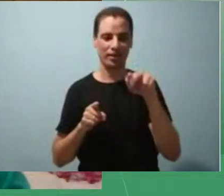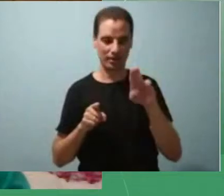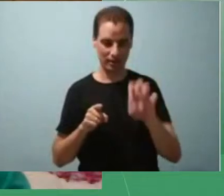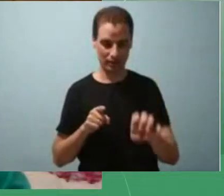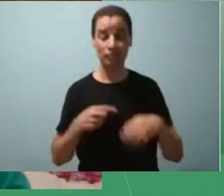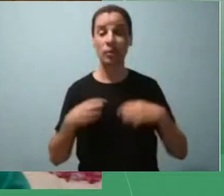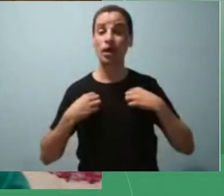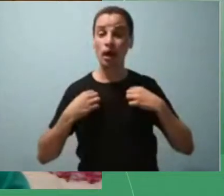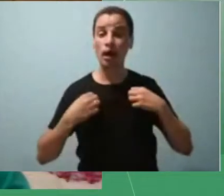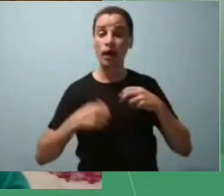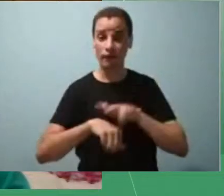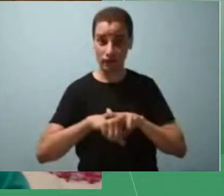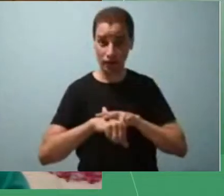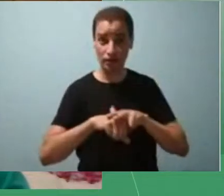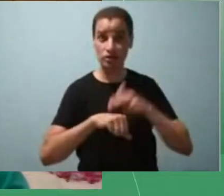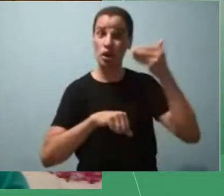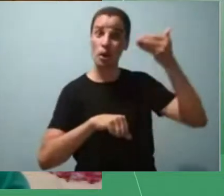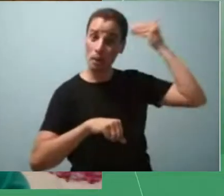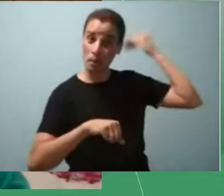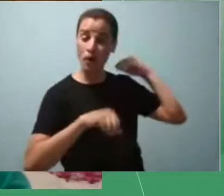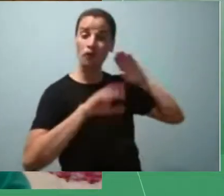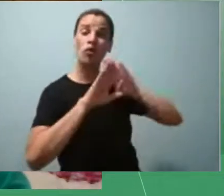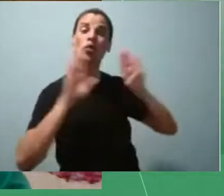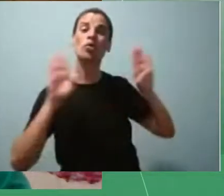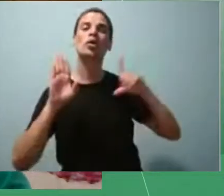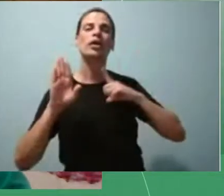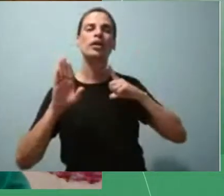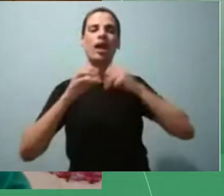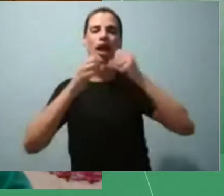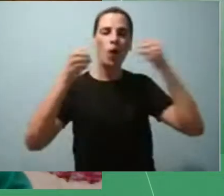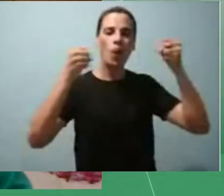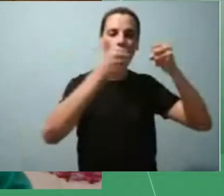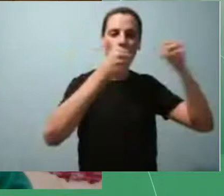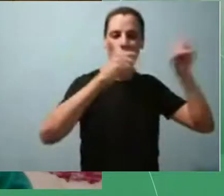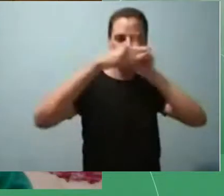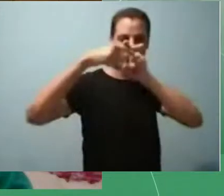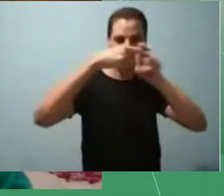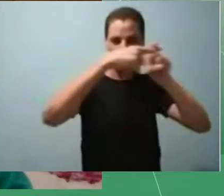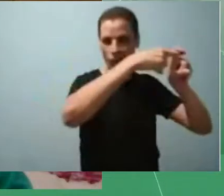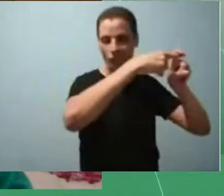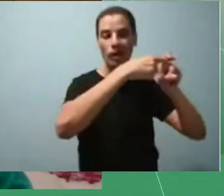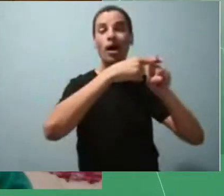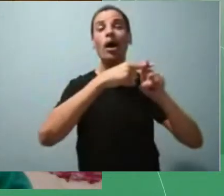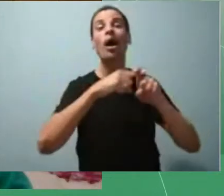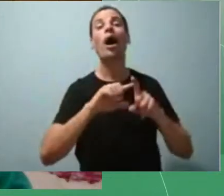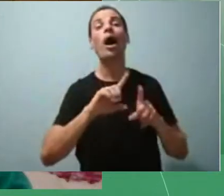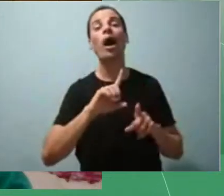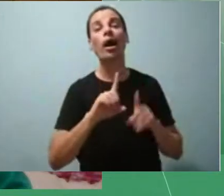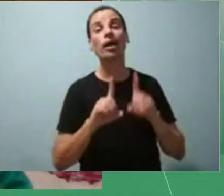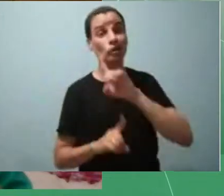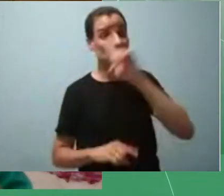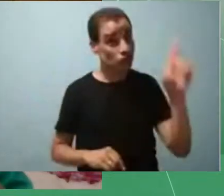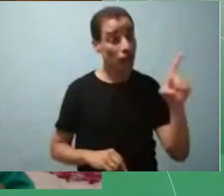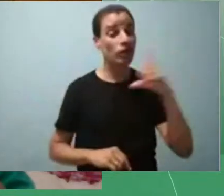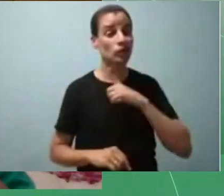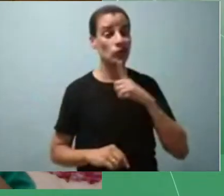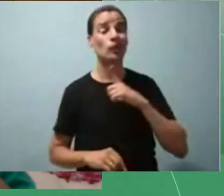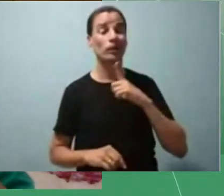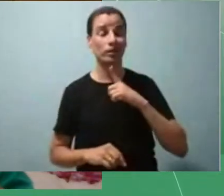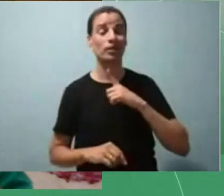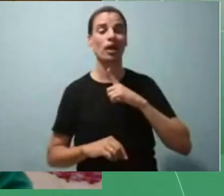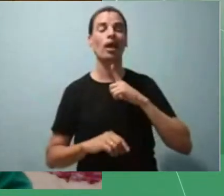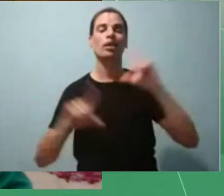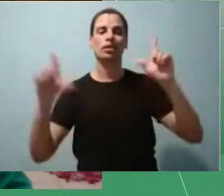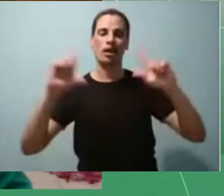fundo no meu fundo aqui tem o meu guarda-roupa e ao lado direito uma televisão bom vou apresentar meu slide